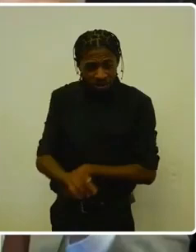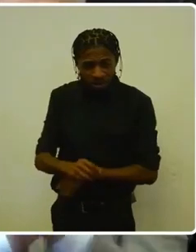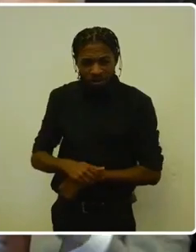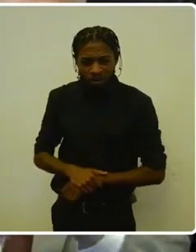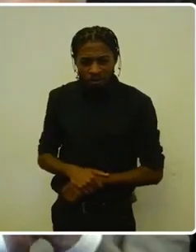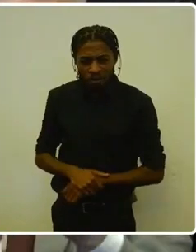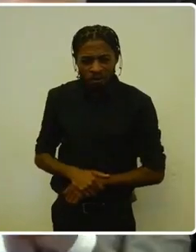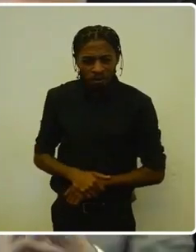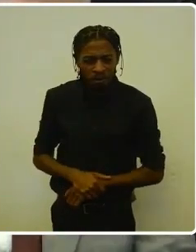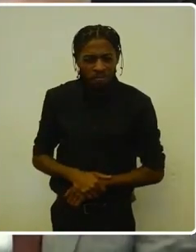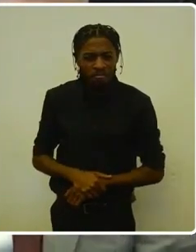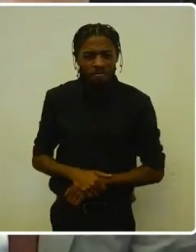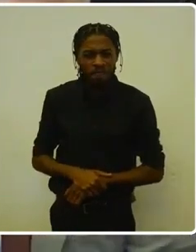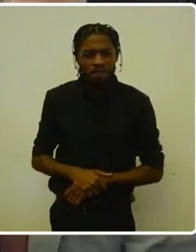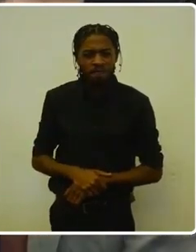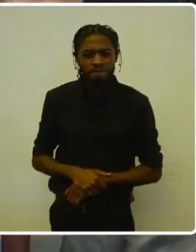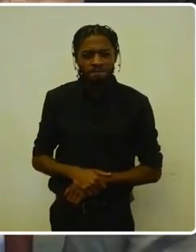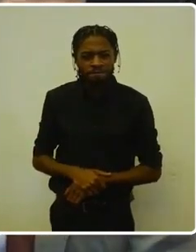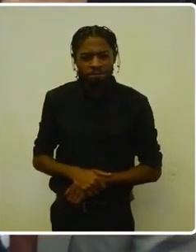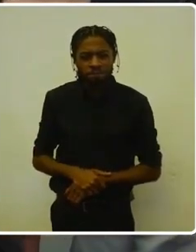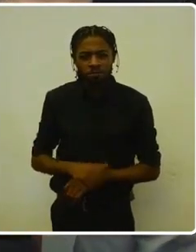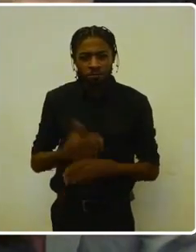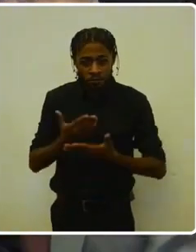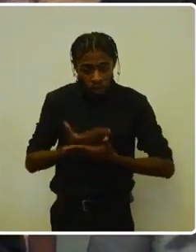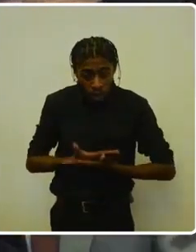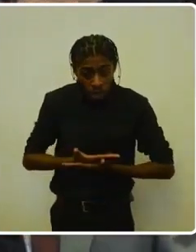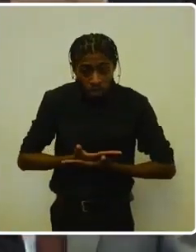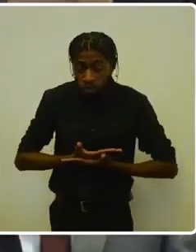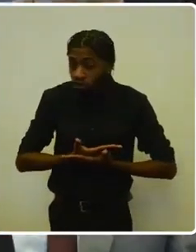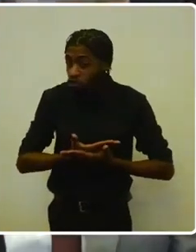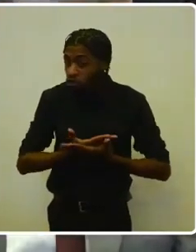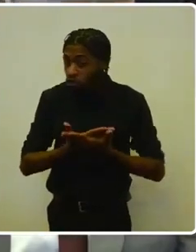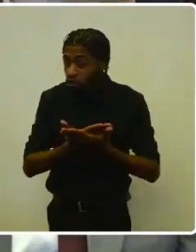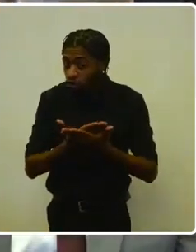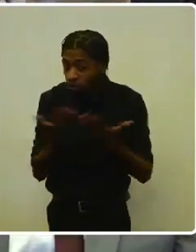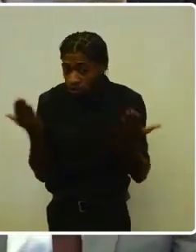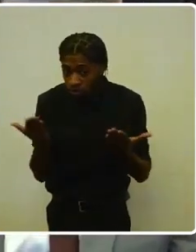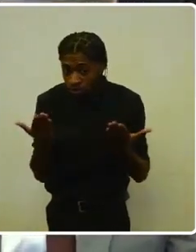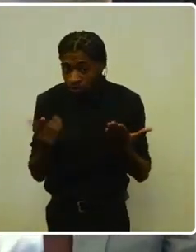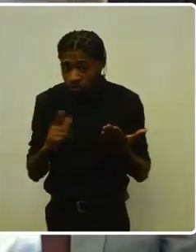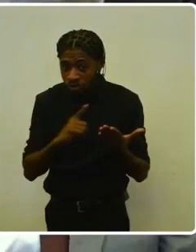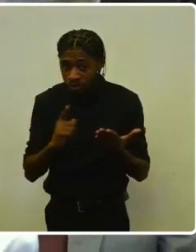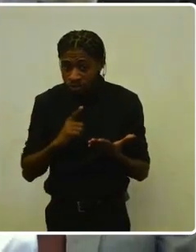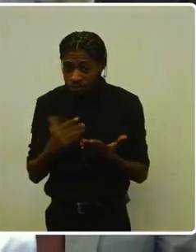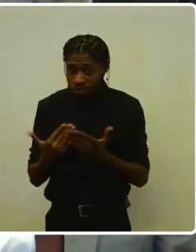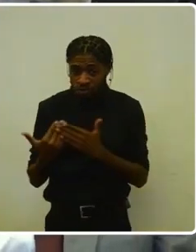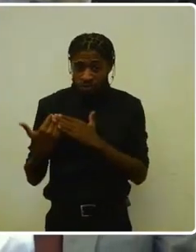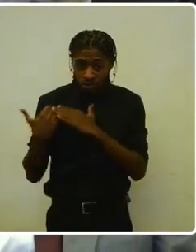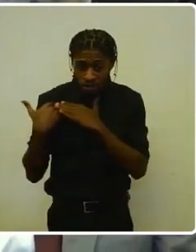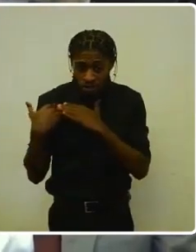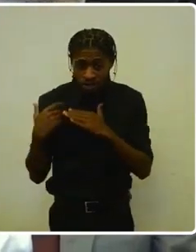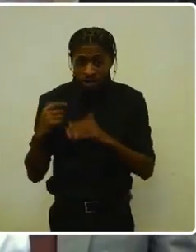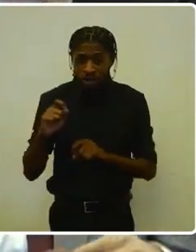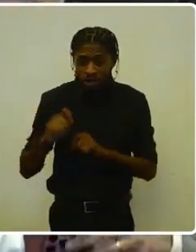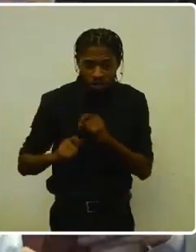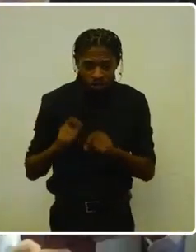exercem a nova evolução jurisdicional no país,